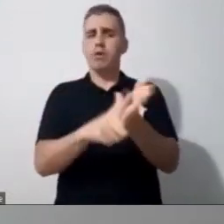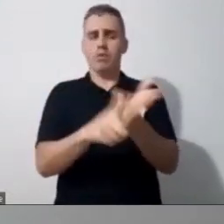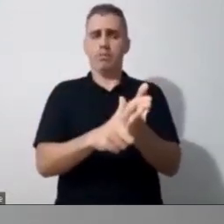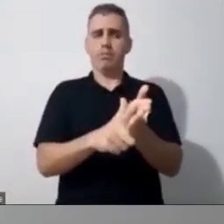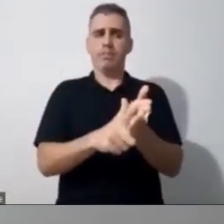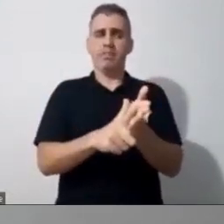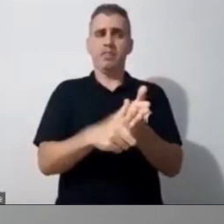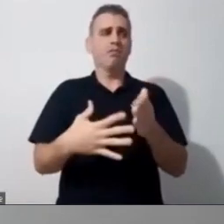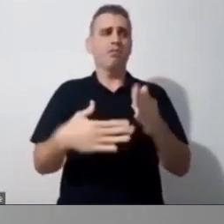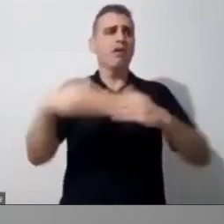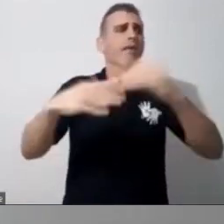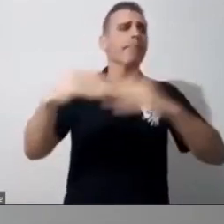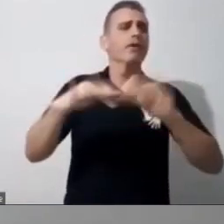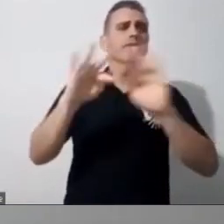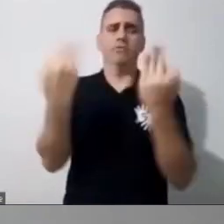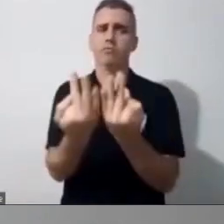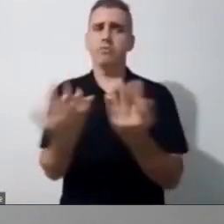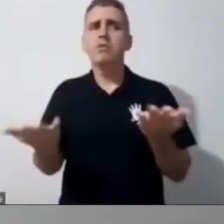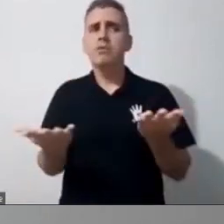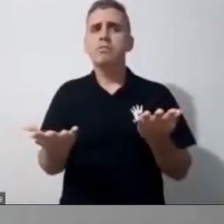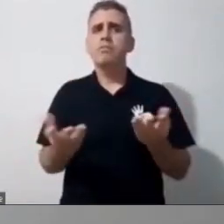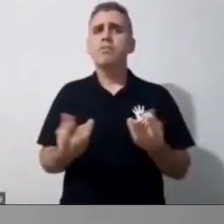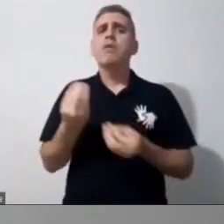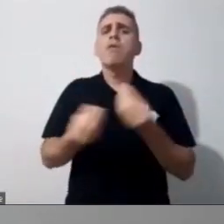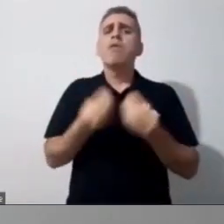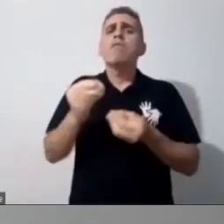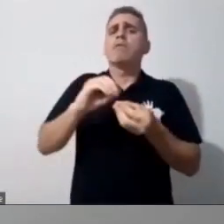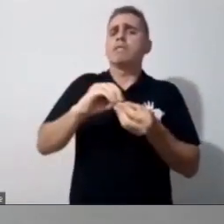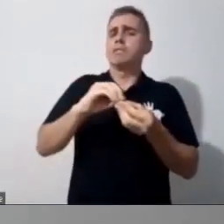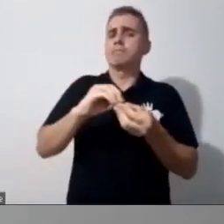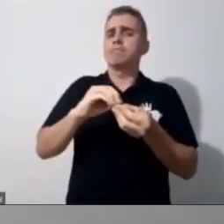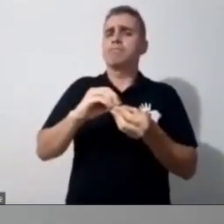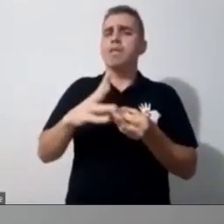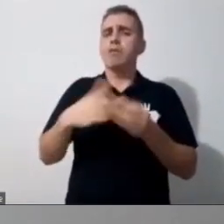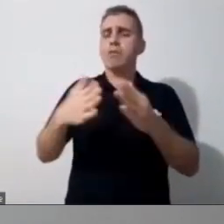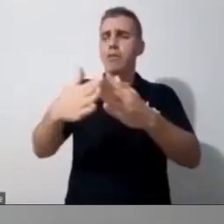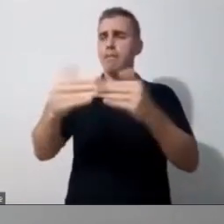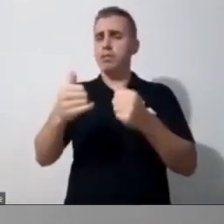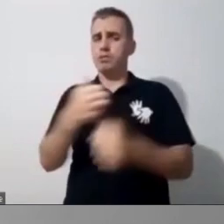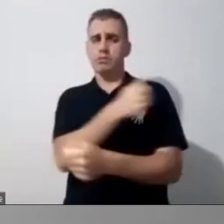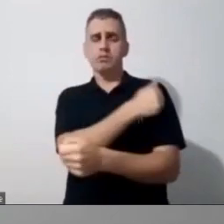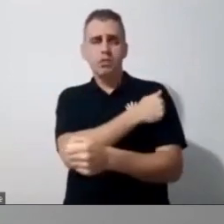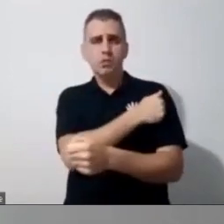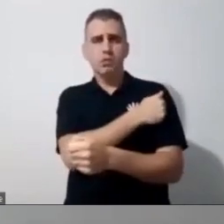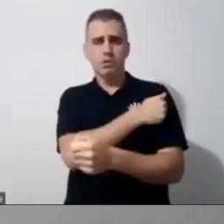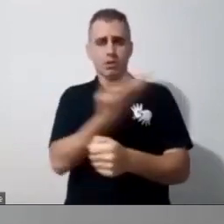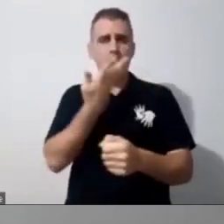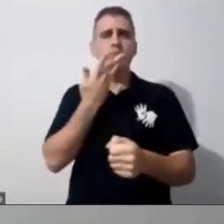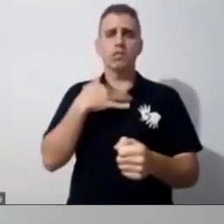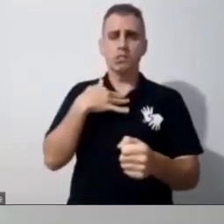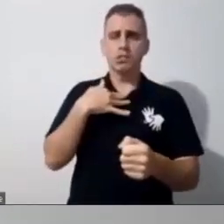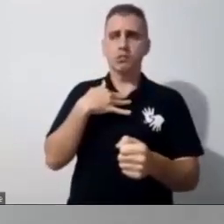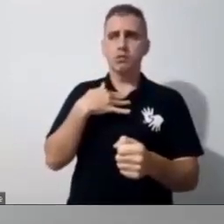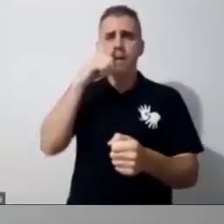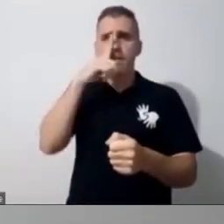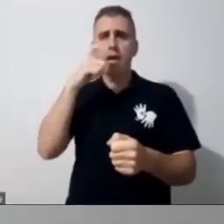família. Ah, então, vamos fazer assim, vamos pedir pra esse aluno, pra essa criança, pai e mãe, nomear o que a gente